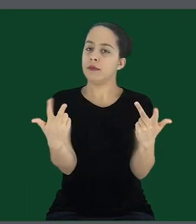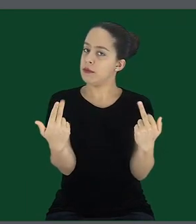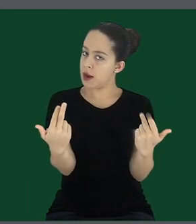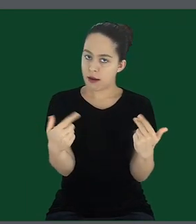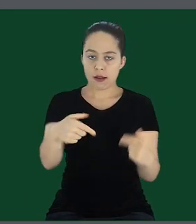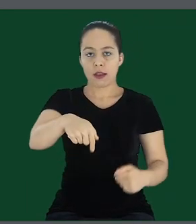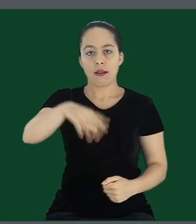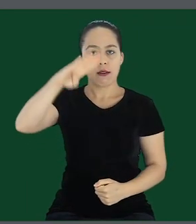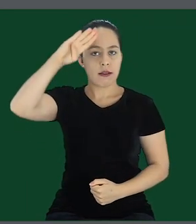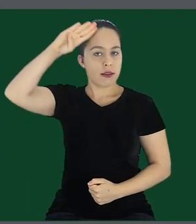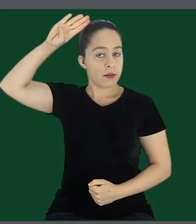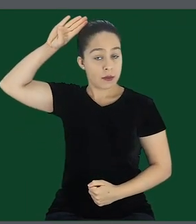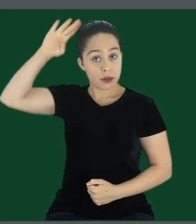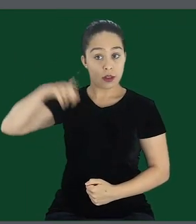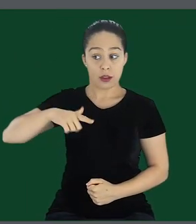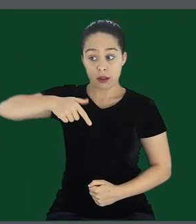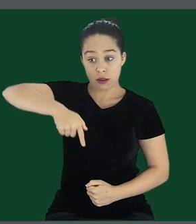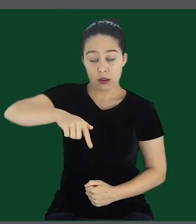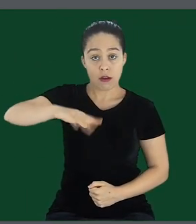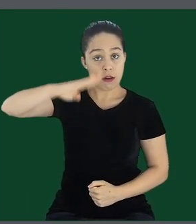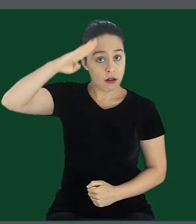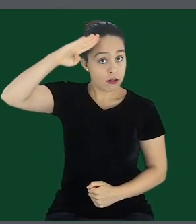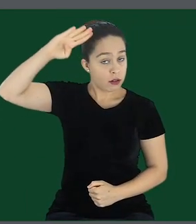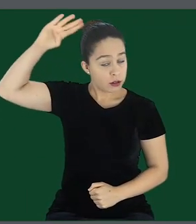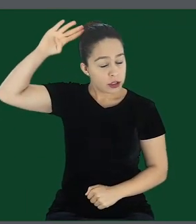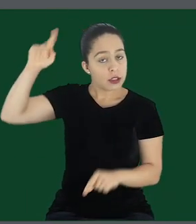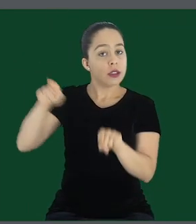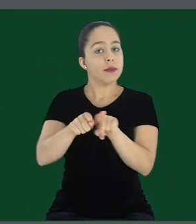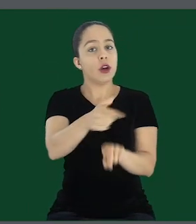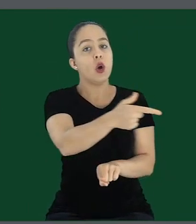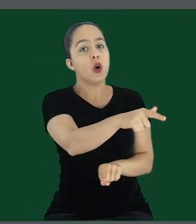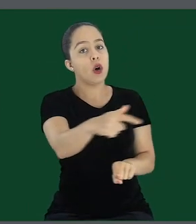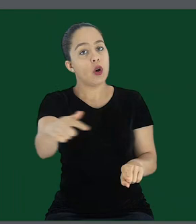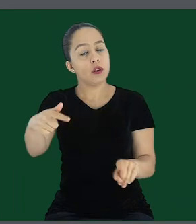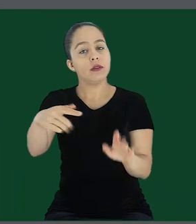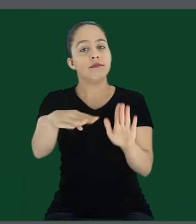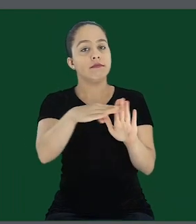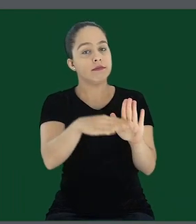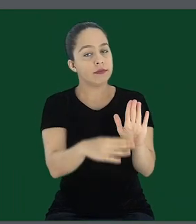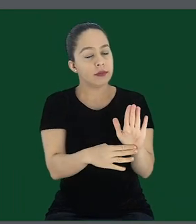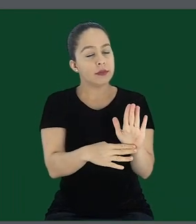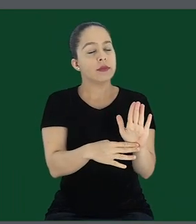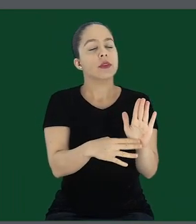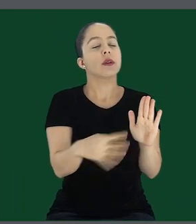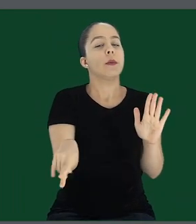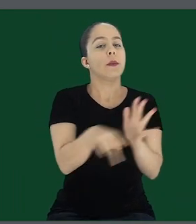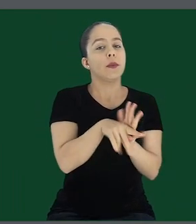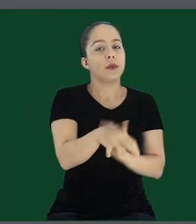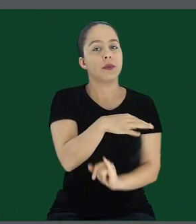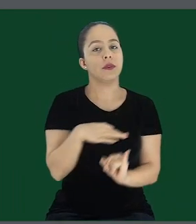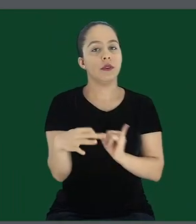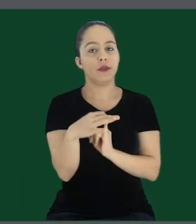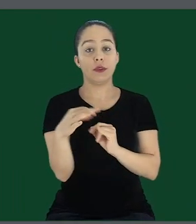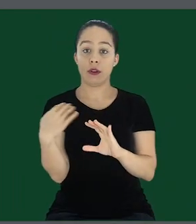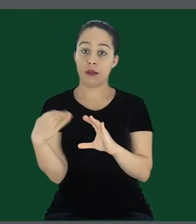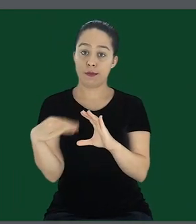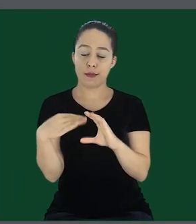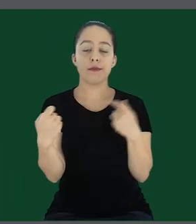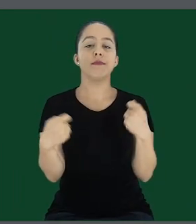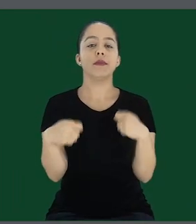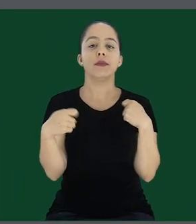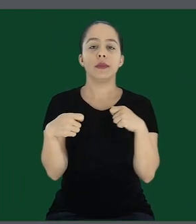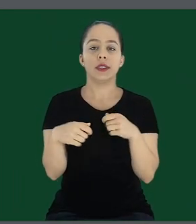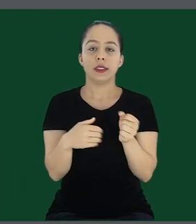Além do Q Acadêmico, os dispositivos que usam a senha do IFSS, como cliente de e-mail principalmente, devem ter a senha